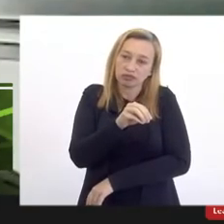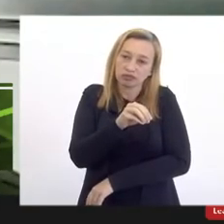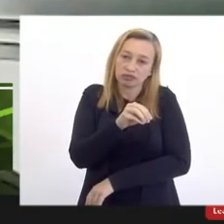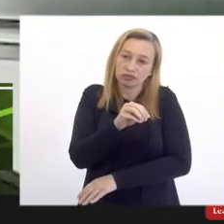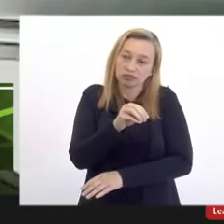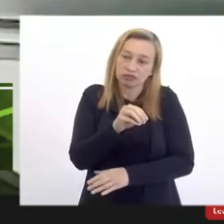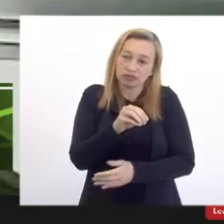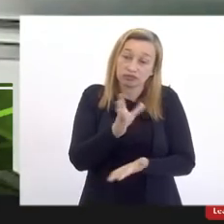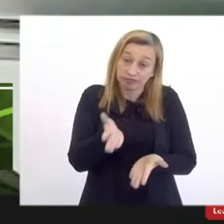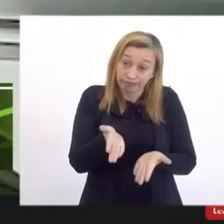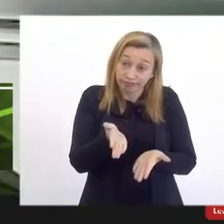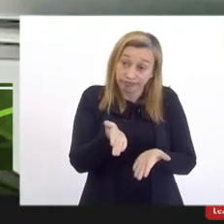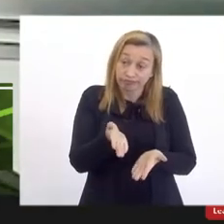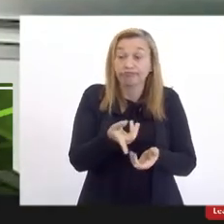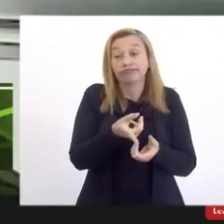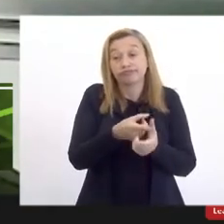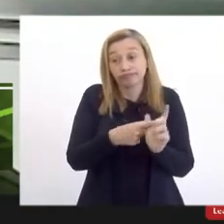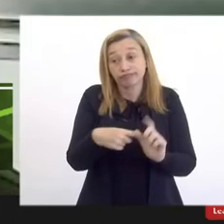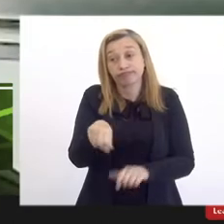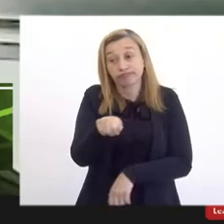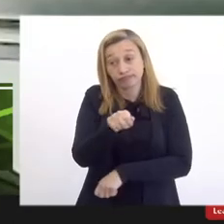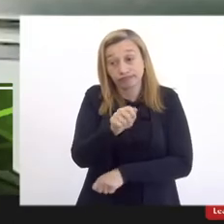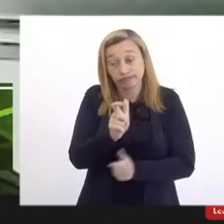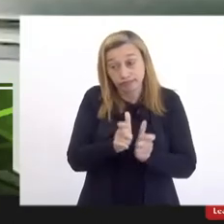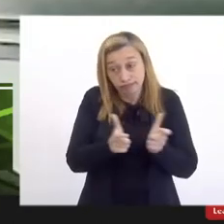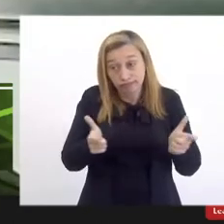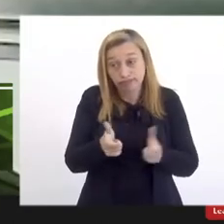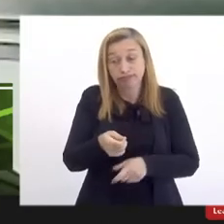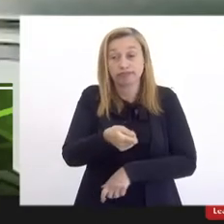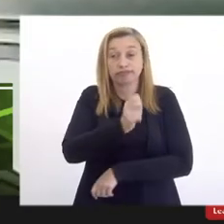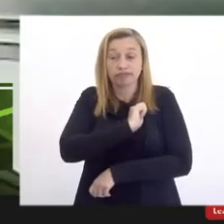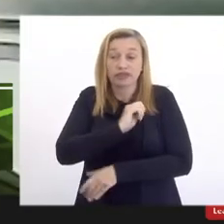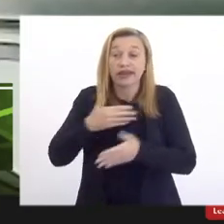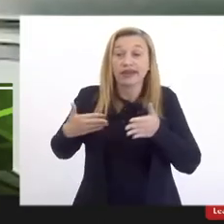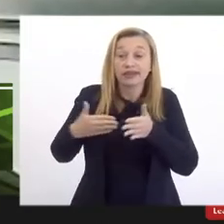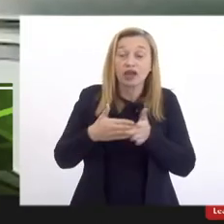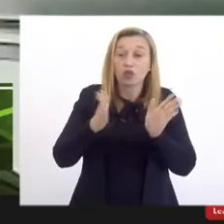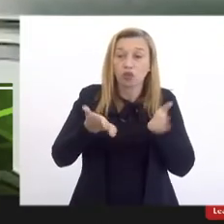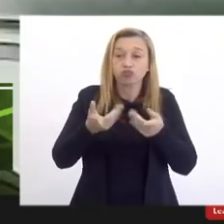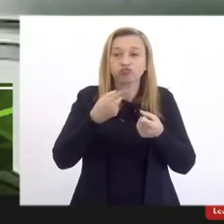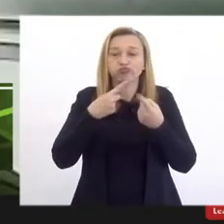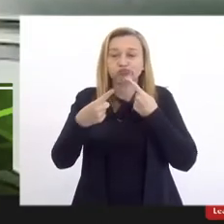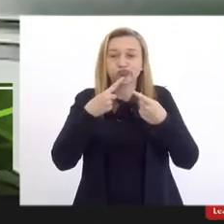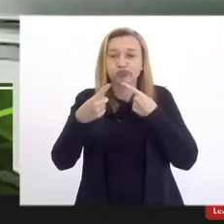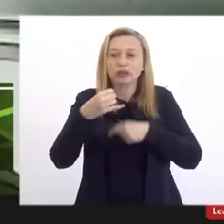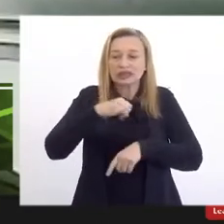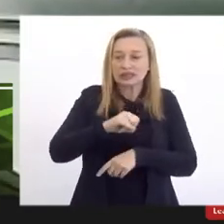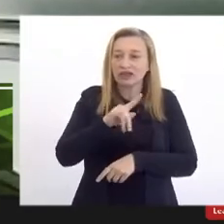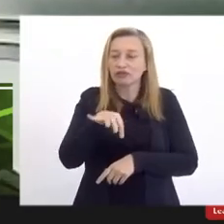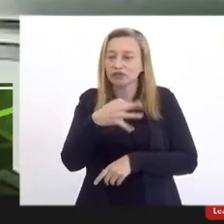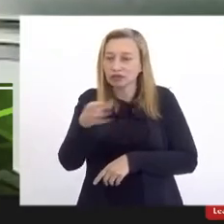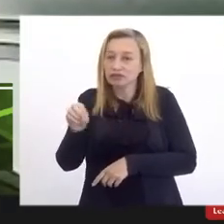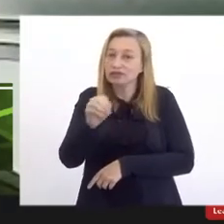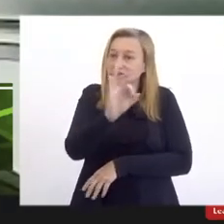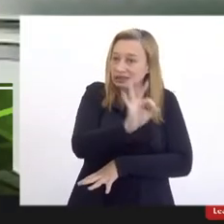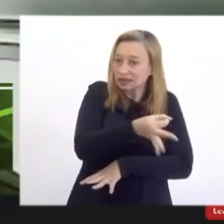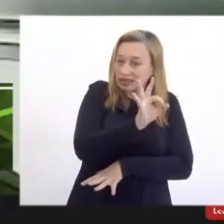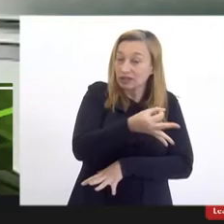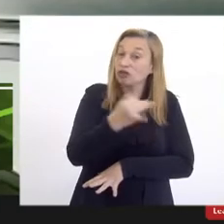recuperação fiscal. E, até hoje, se discute se essa fusão foi, de fato,